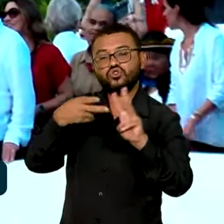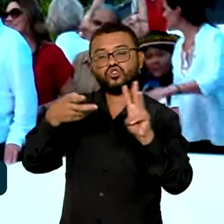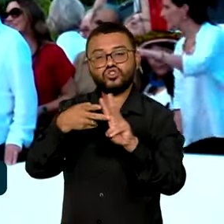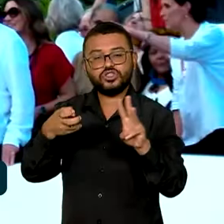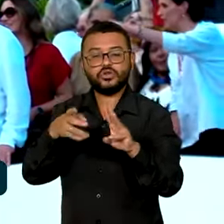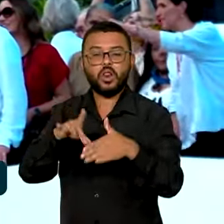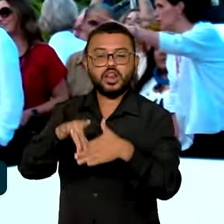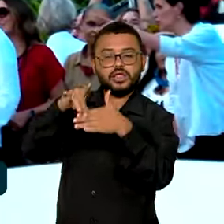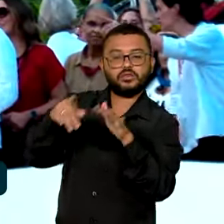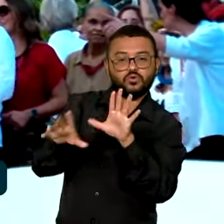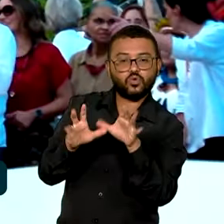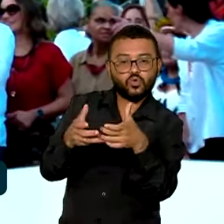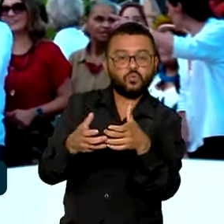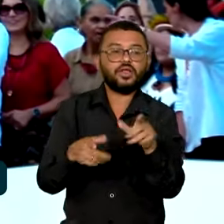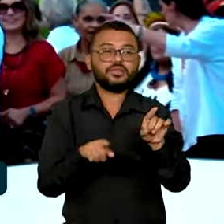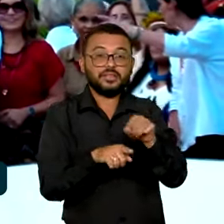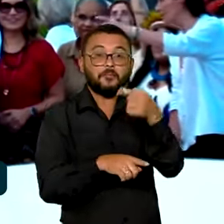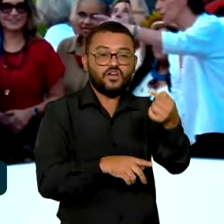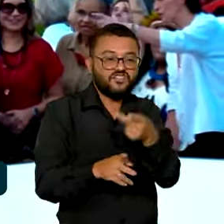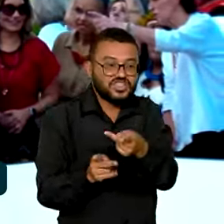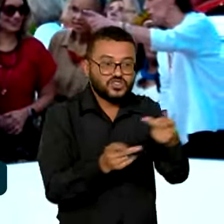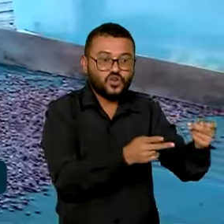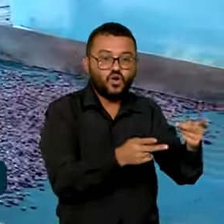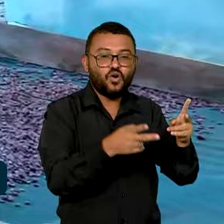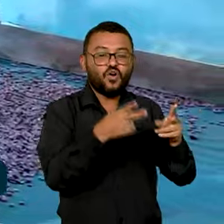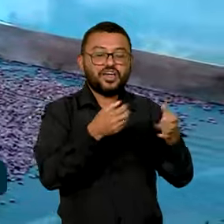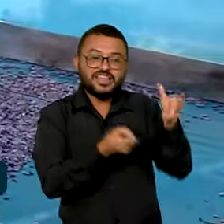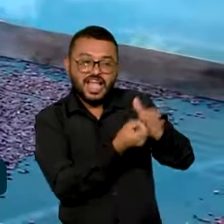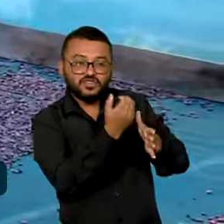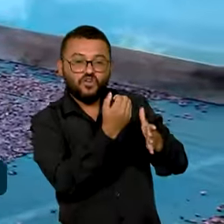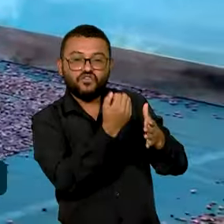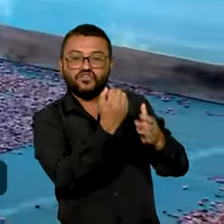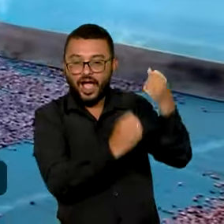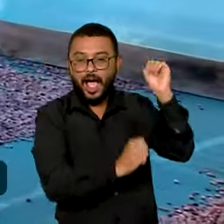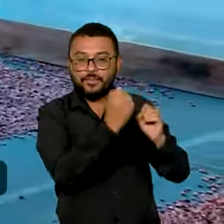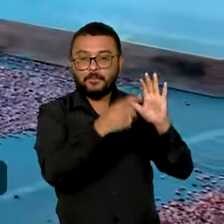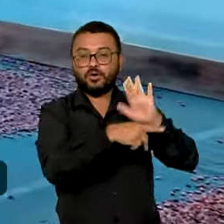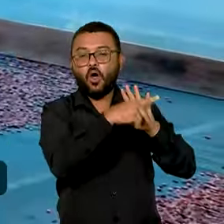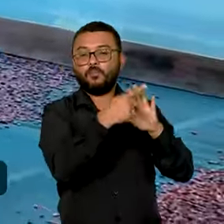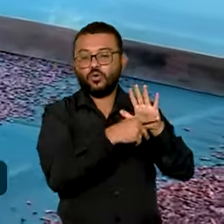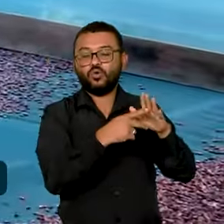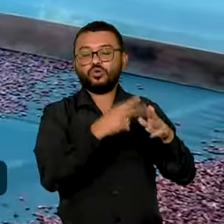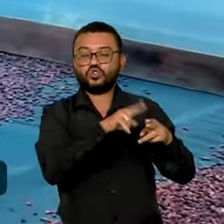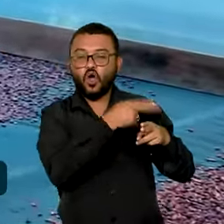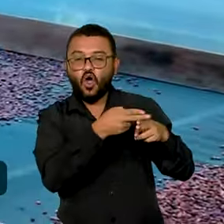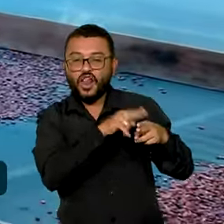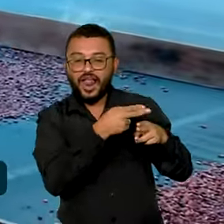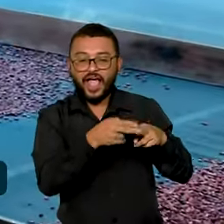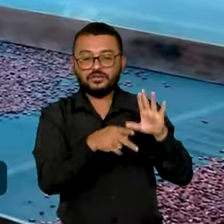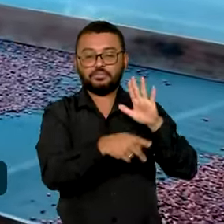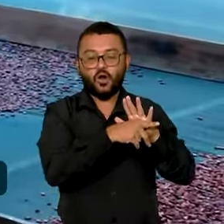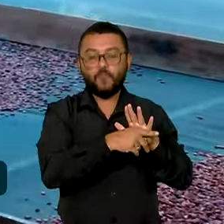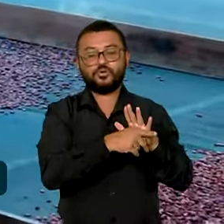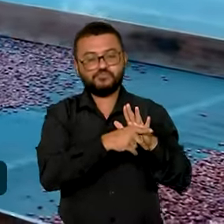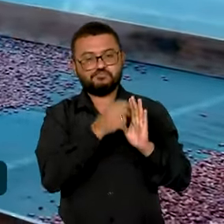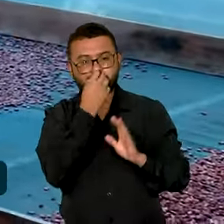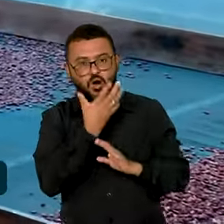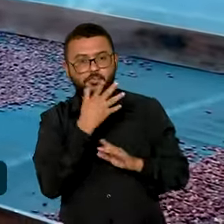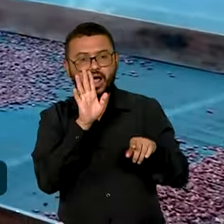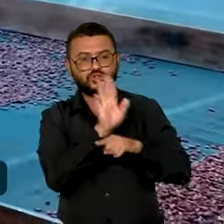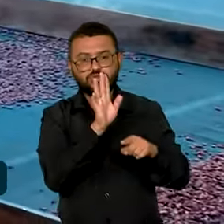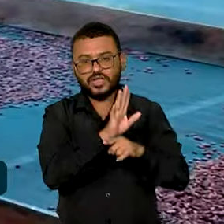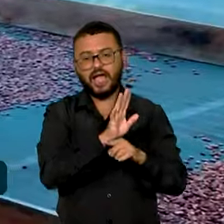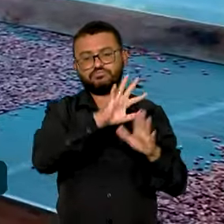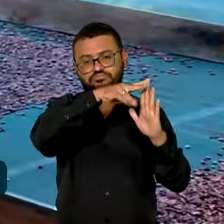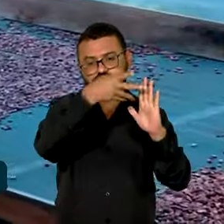Eles também visitaram uma fábrica de chocolates que produz um chocolate 100% orgânico em harmonia com a floresta amazônica. O último